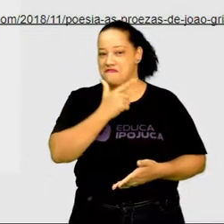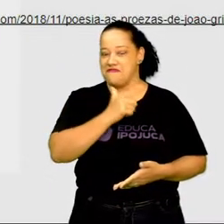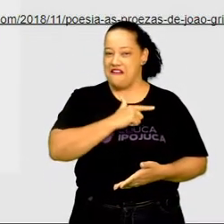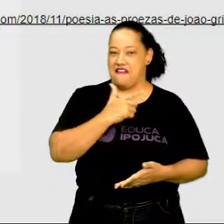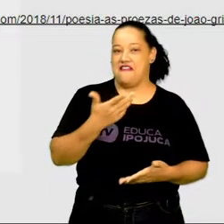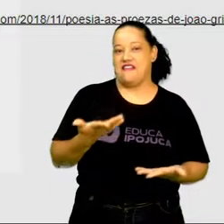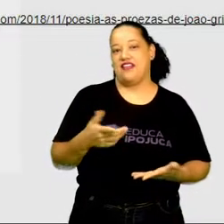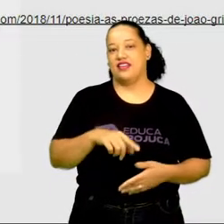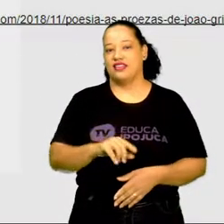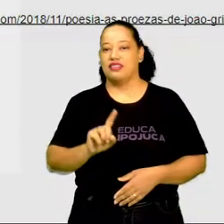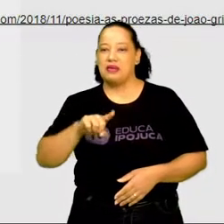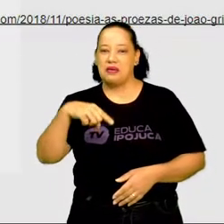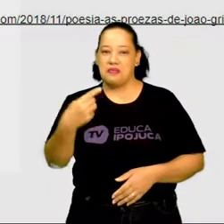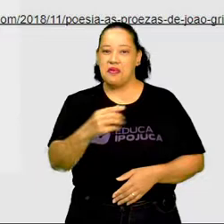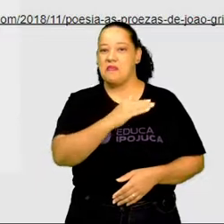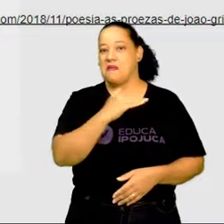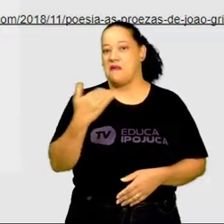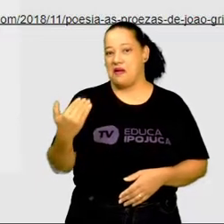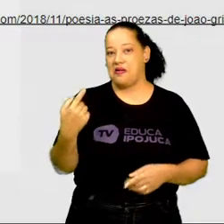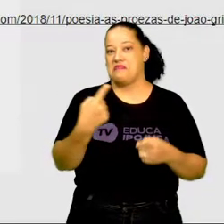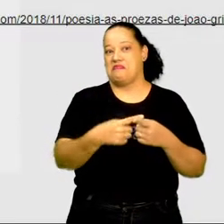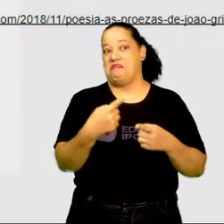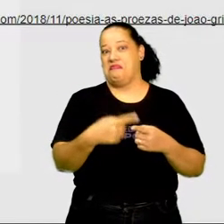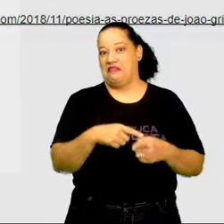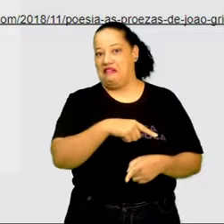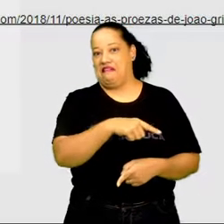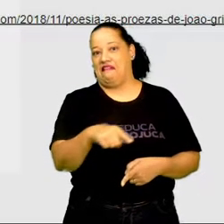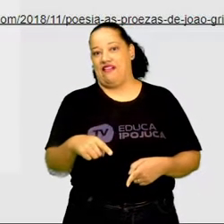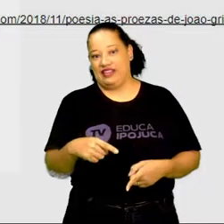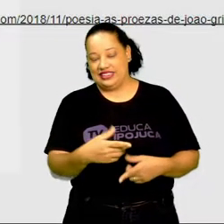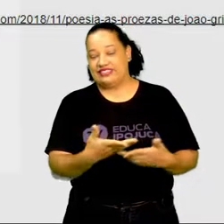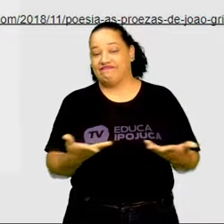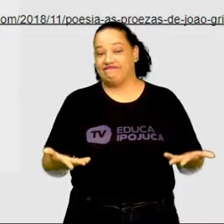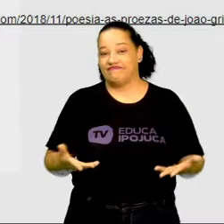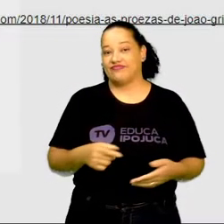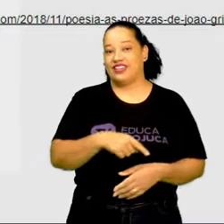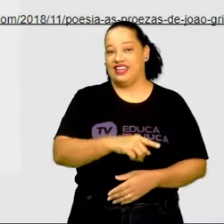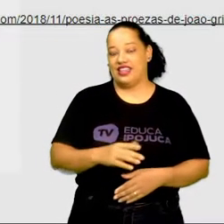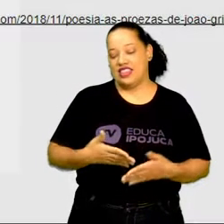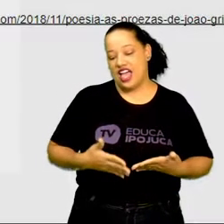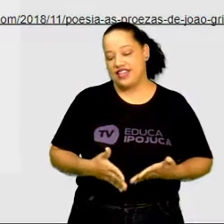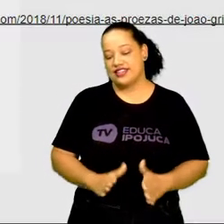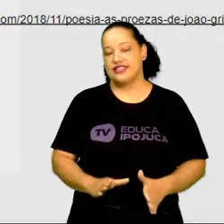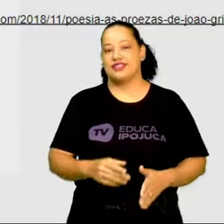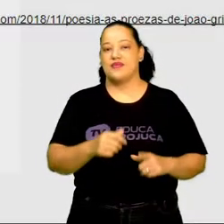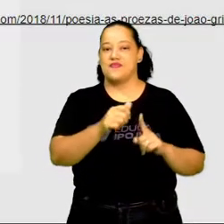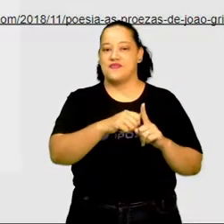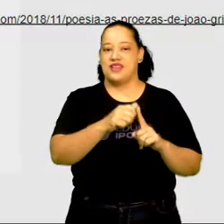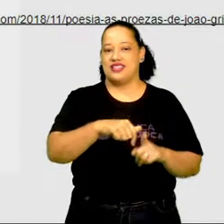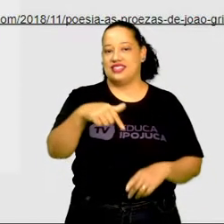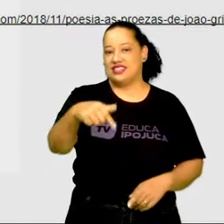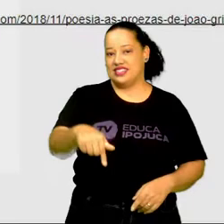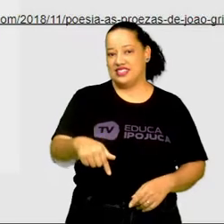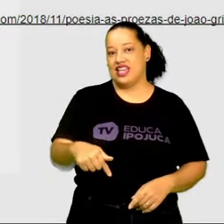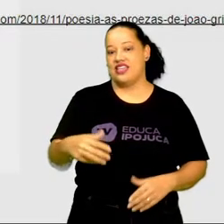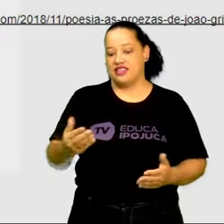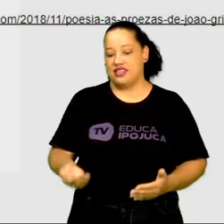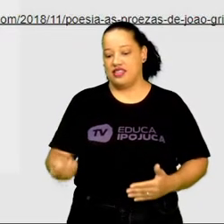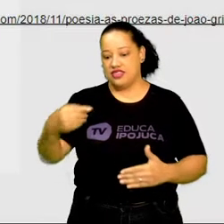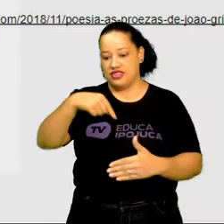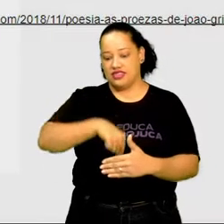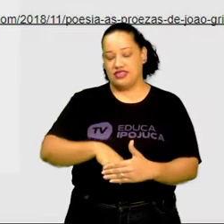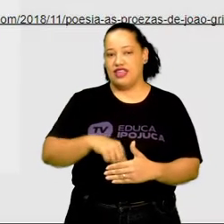hora, pelas artes que fazia. E nasceu de sete meses, chorou no bucho da mãe.